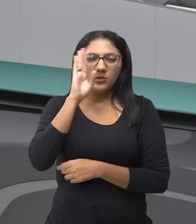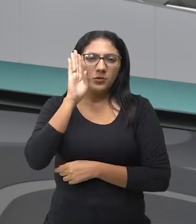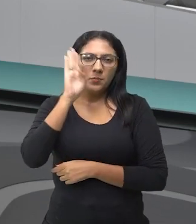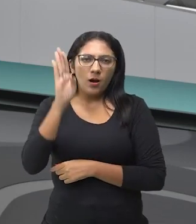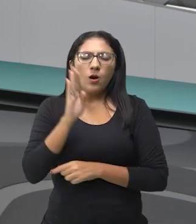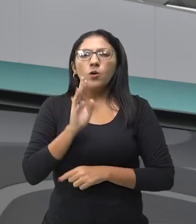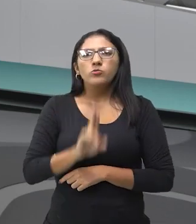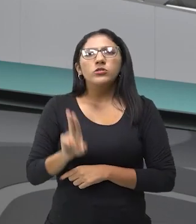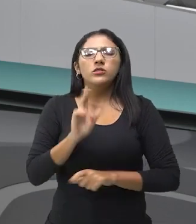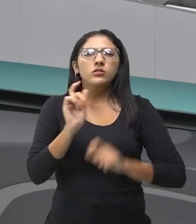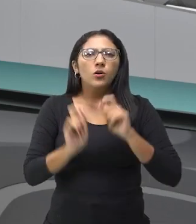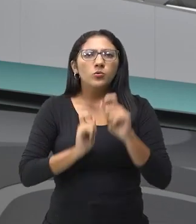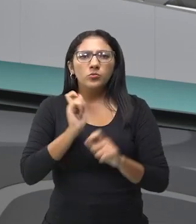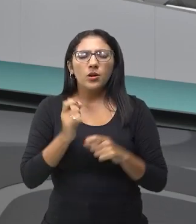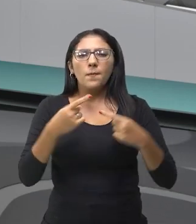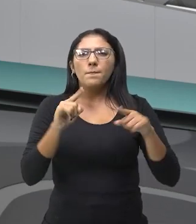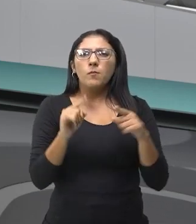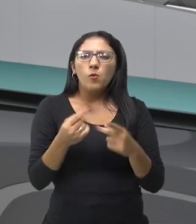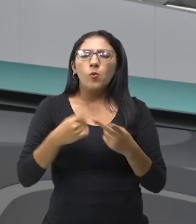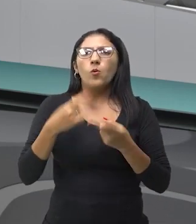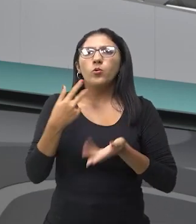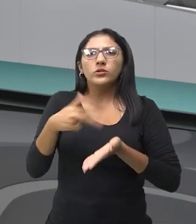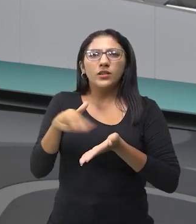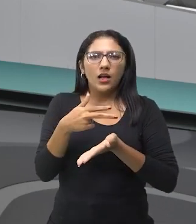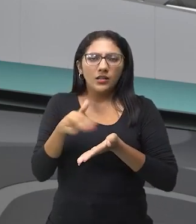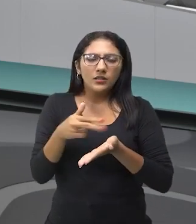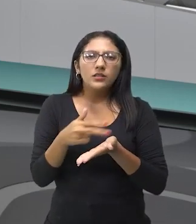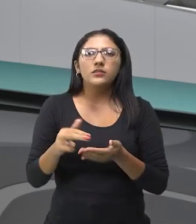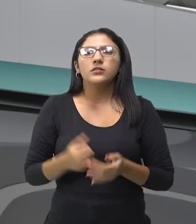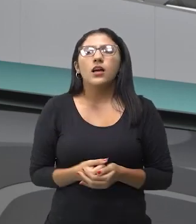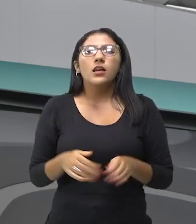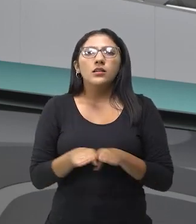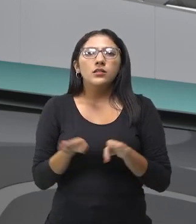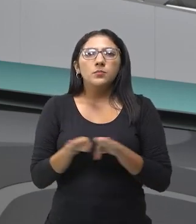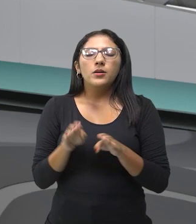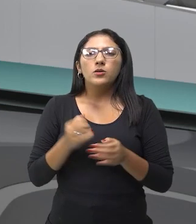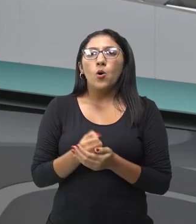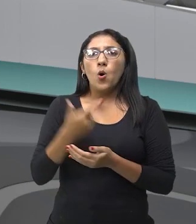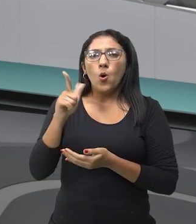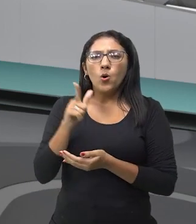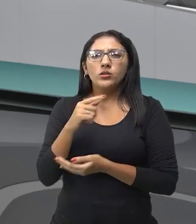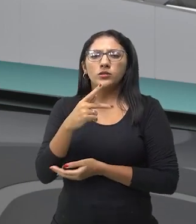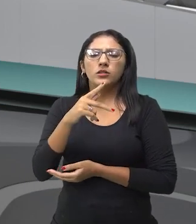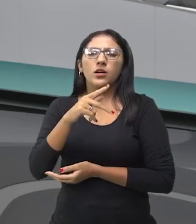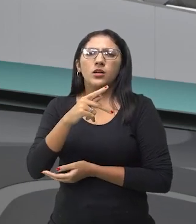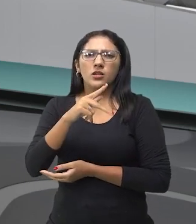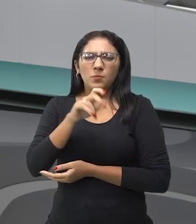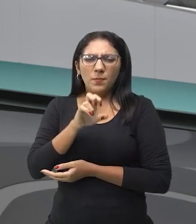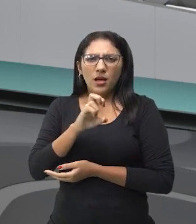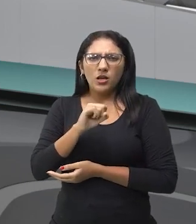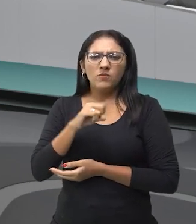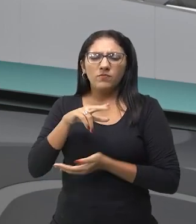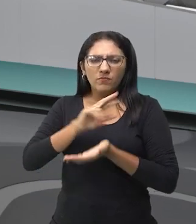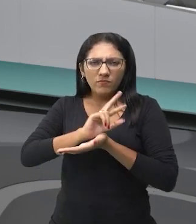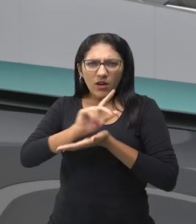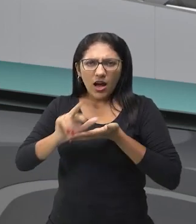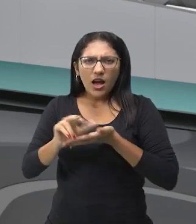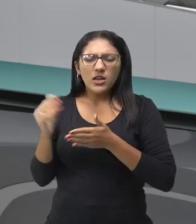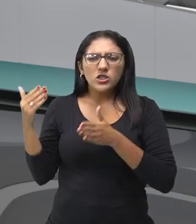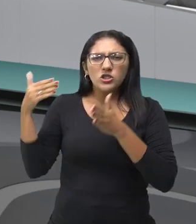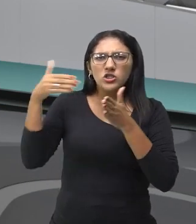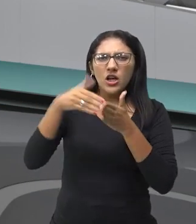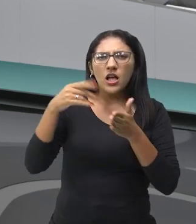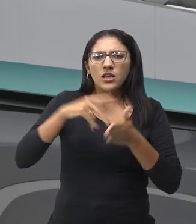música, através da dança. E os jesuítas, quando chegaram aqui ao Brasil, para ensinar a